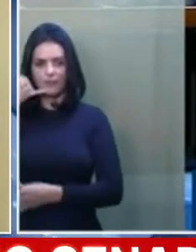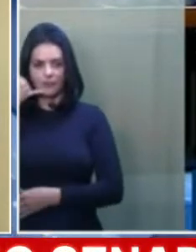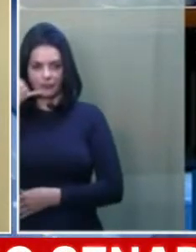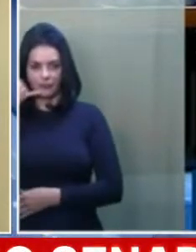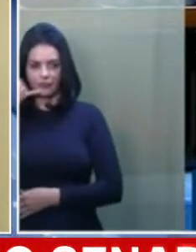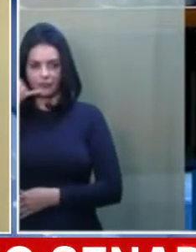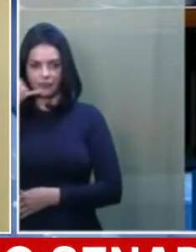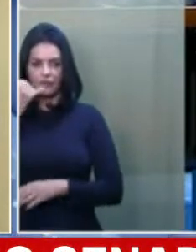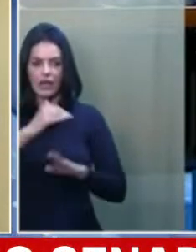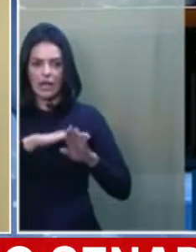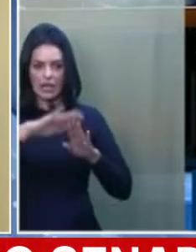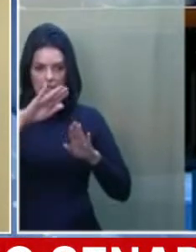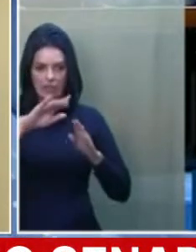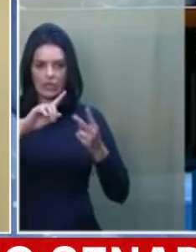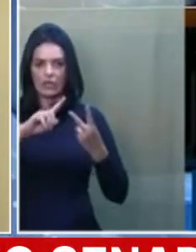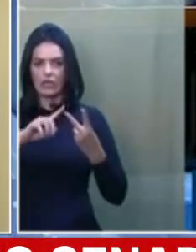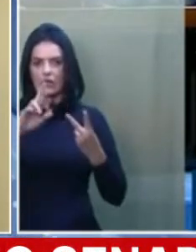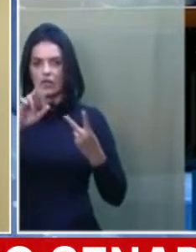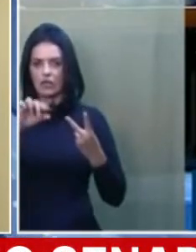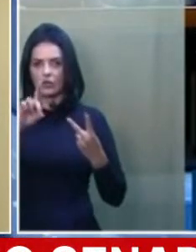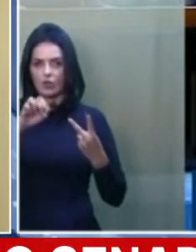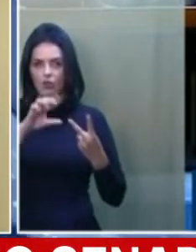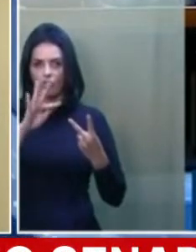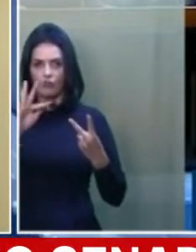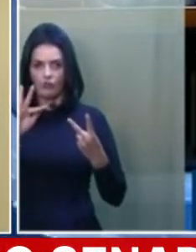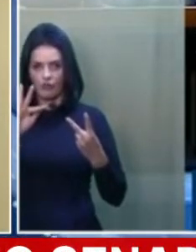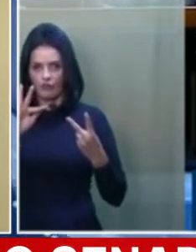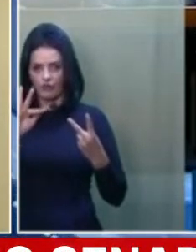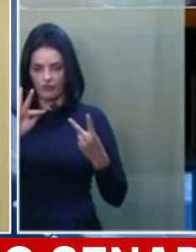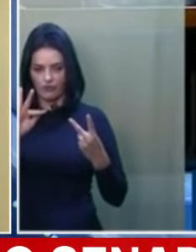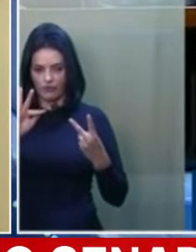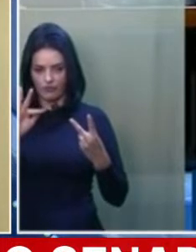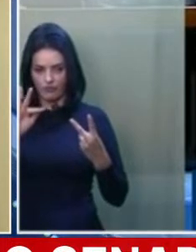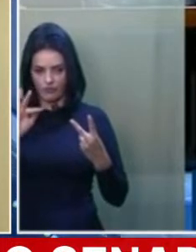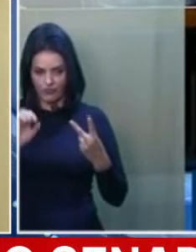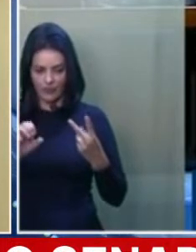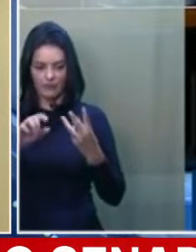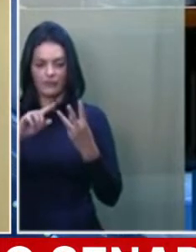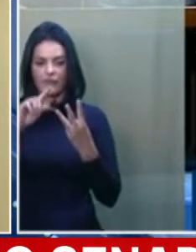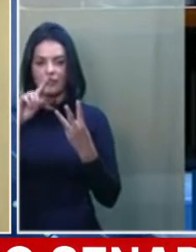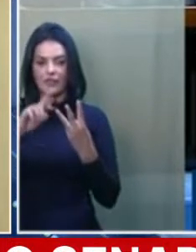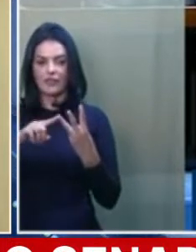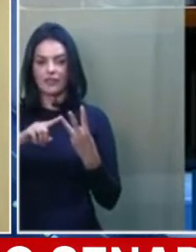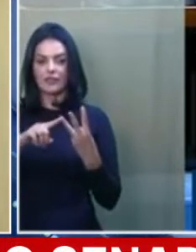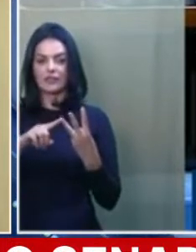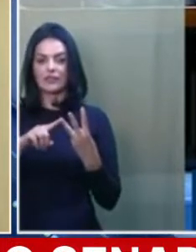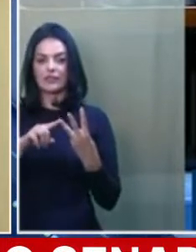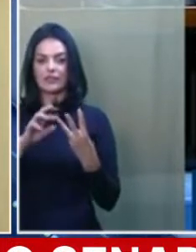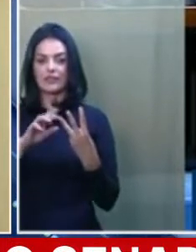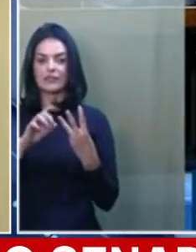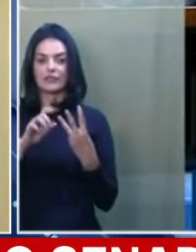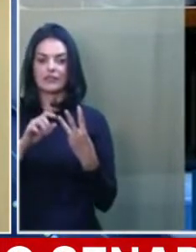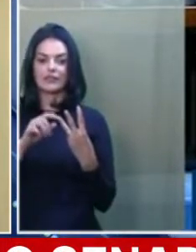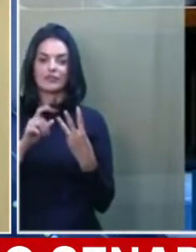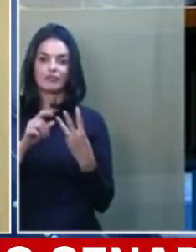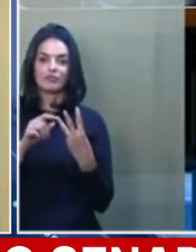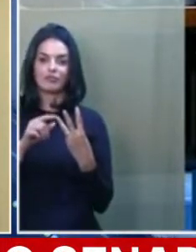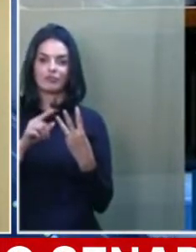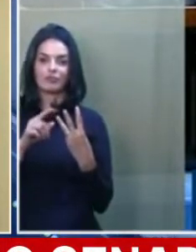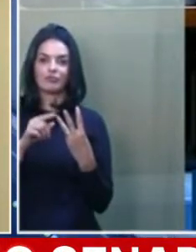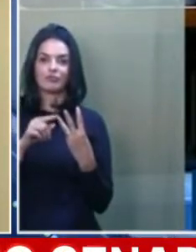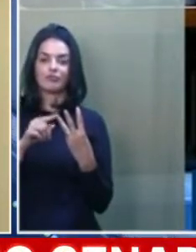ter certeza do cadastramento com relação aos motoristas de aplicativos e mototaxistas,